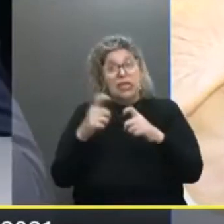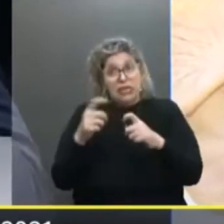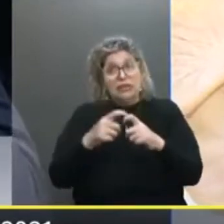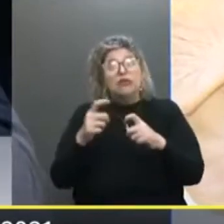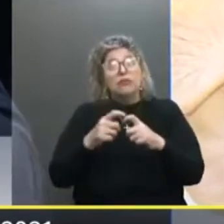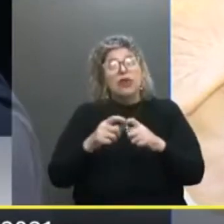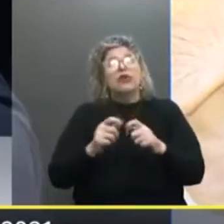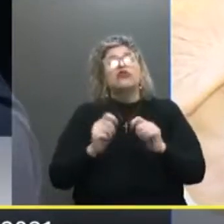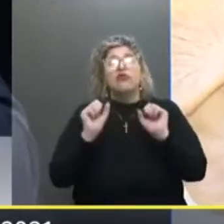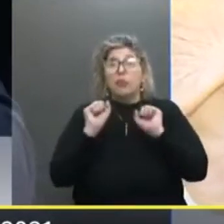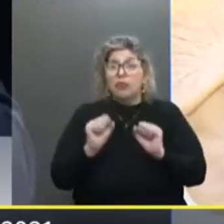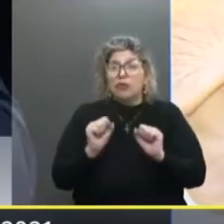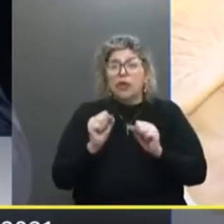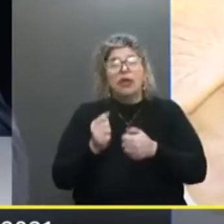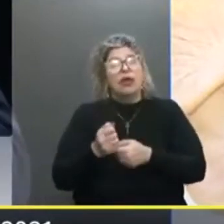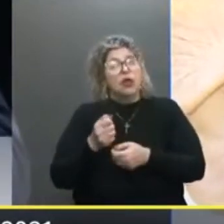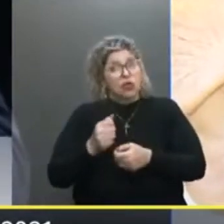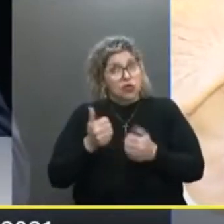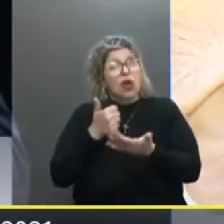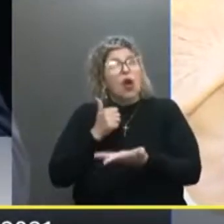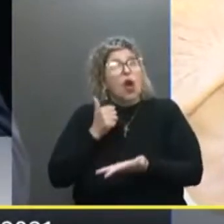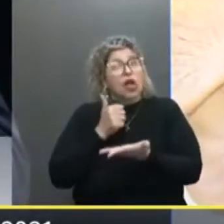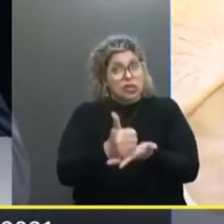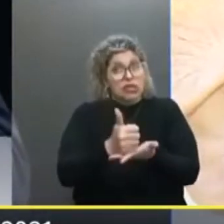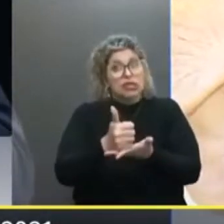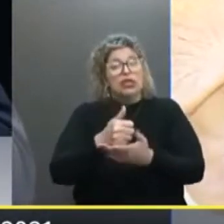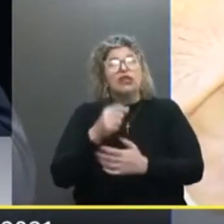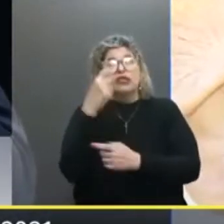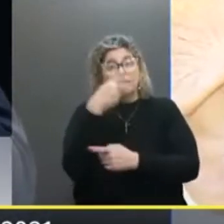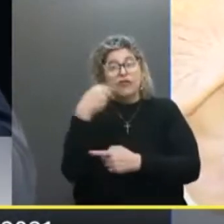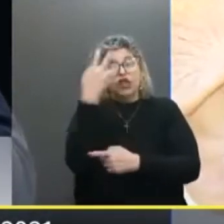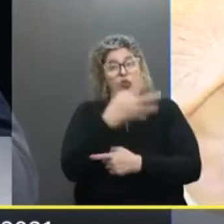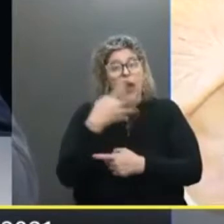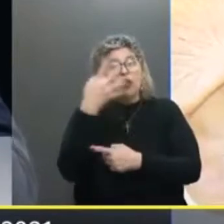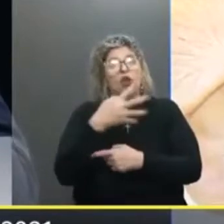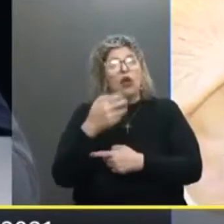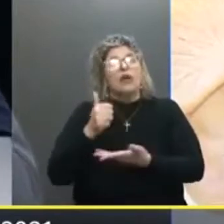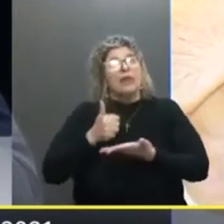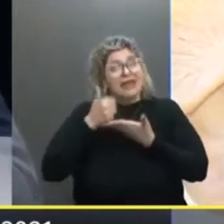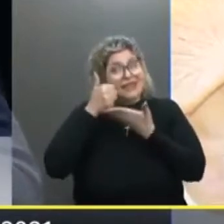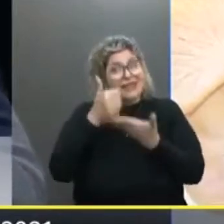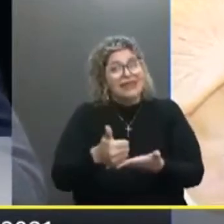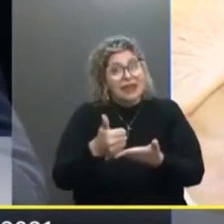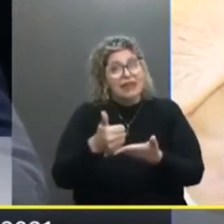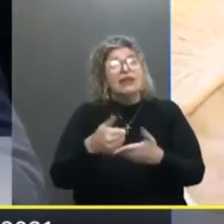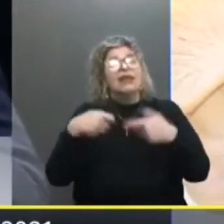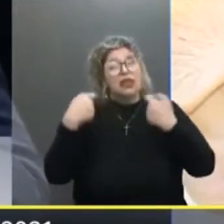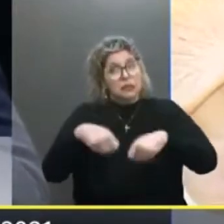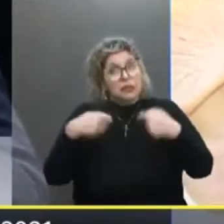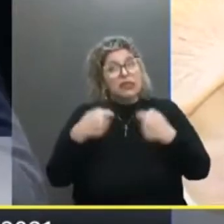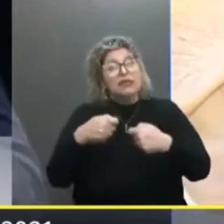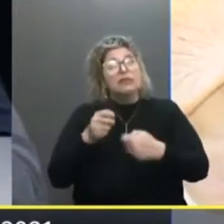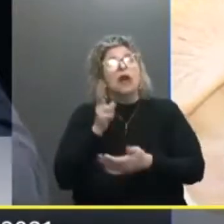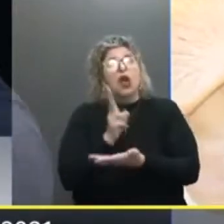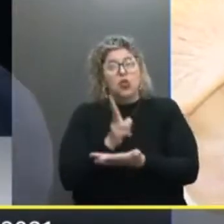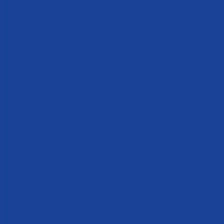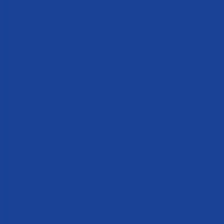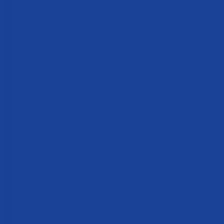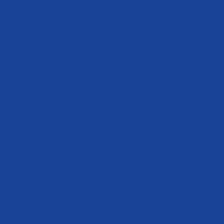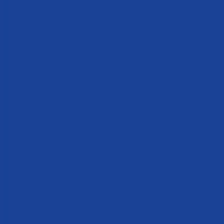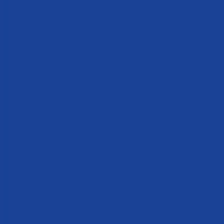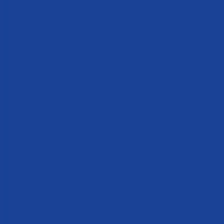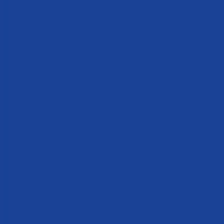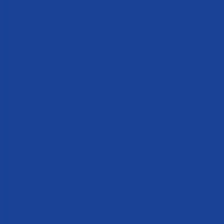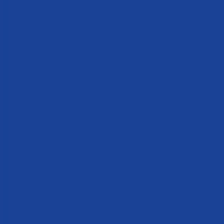médicos Vão poder contar Com a nossa assistência 24 horas Para poder dar A assistência Que eles precisam Para manter o serviço